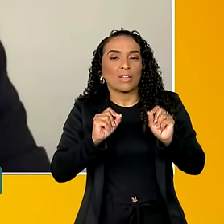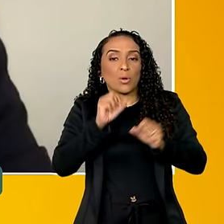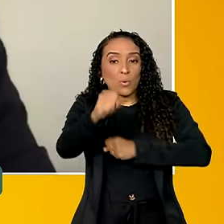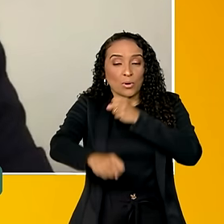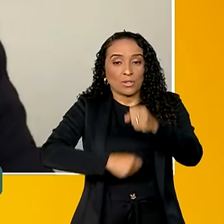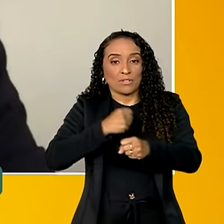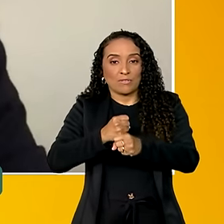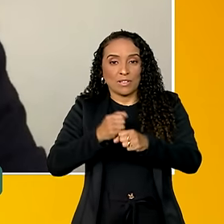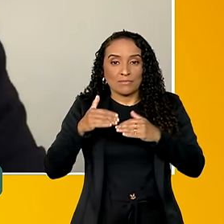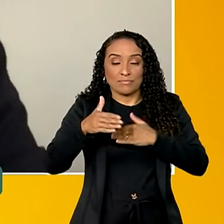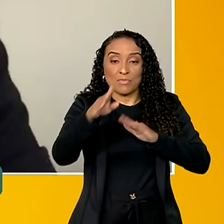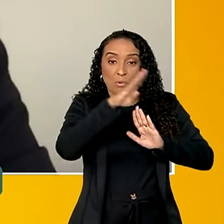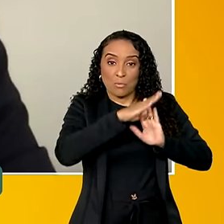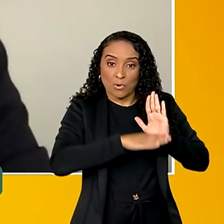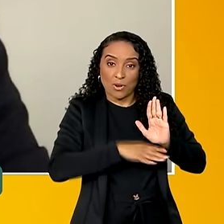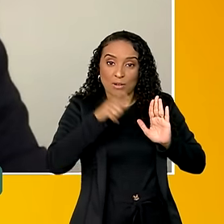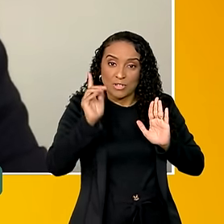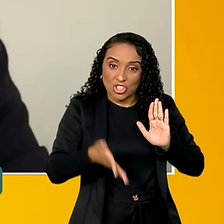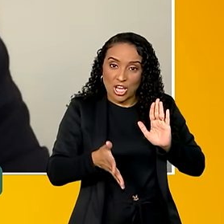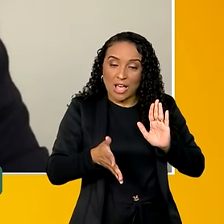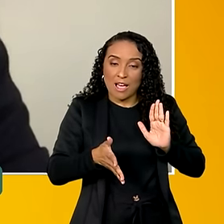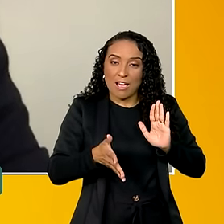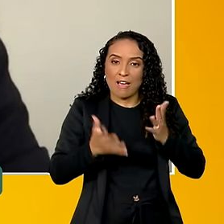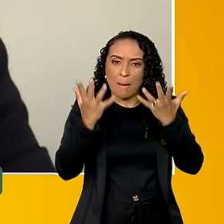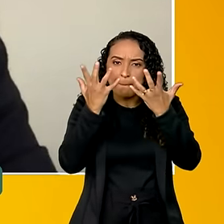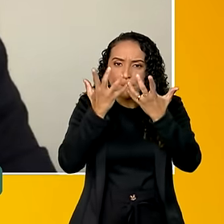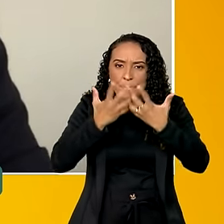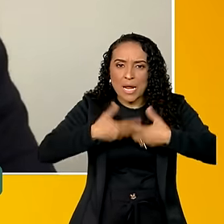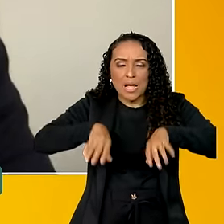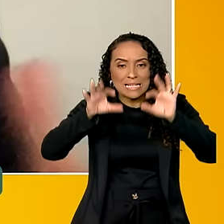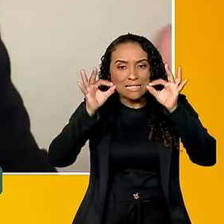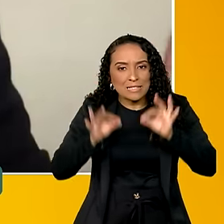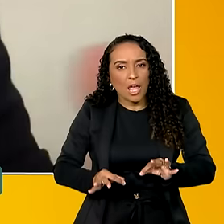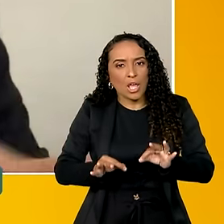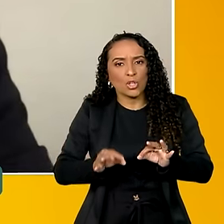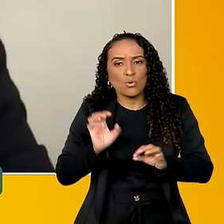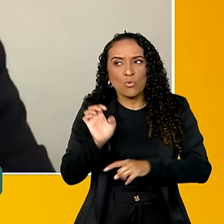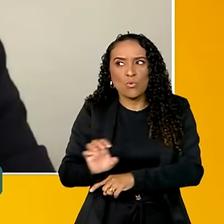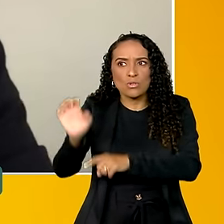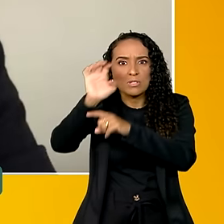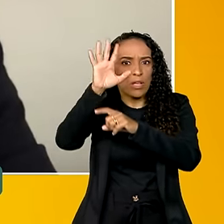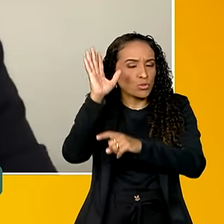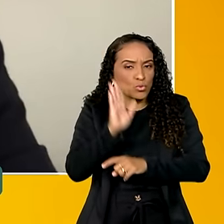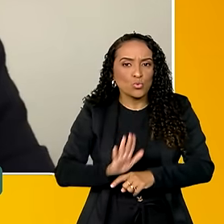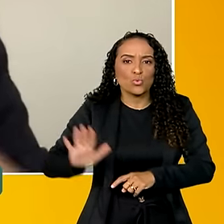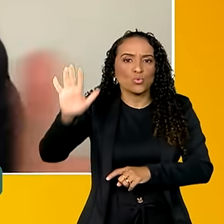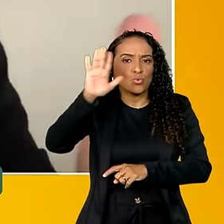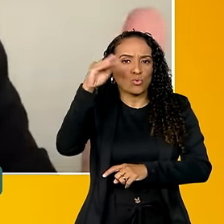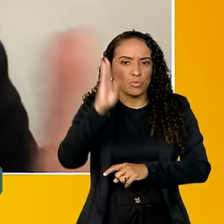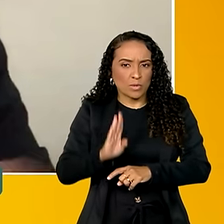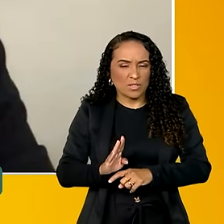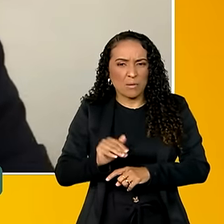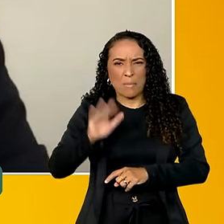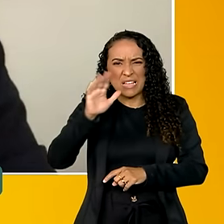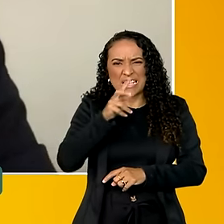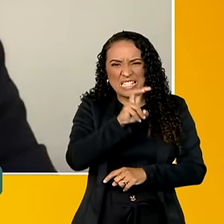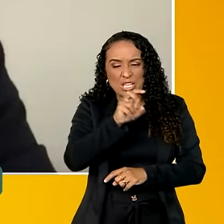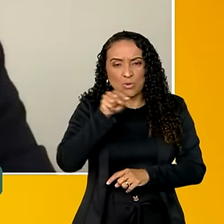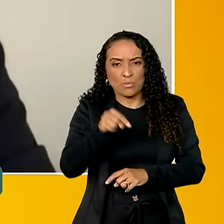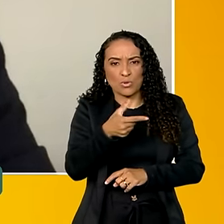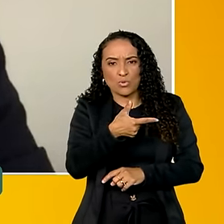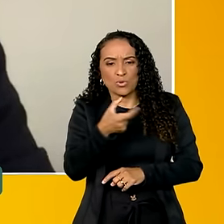do ano que vem, com esse programa em plena implementação em todos os estados do país, mais de 5